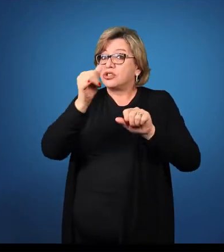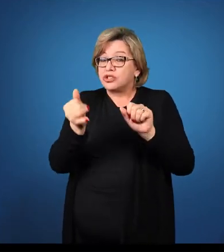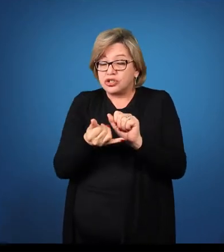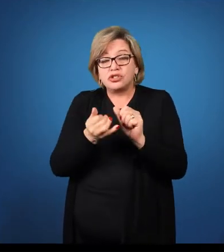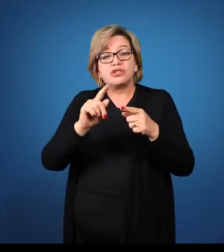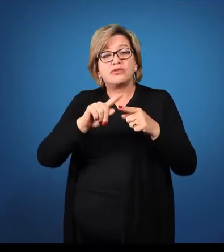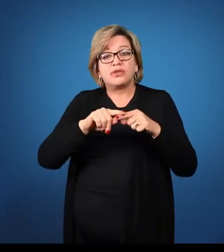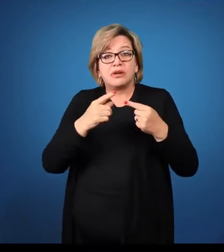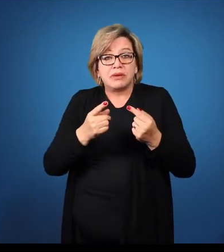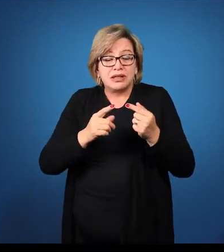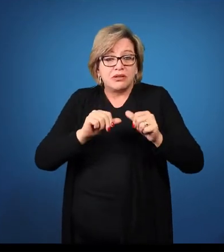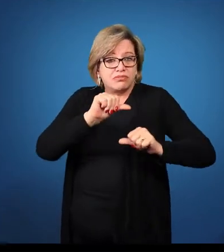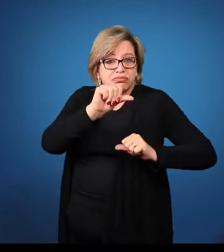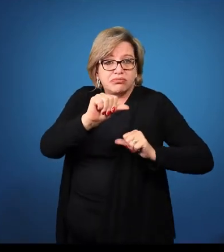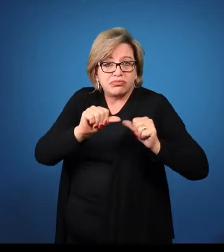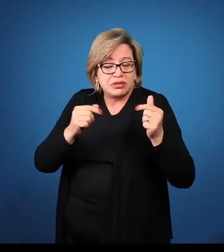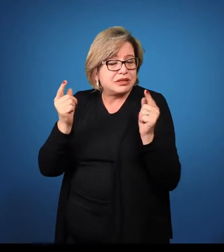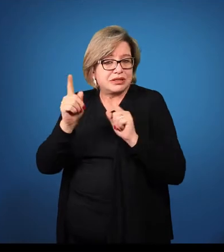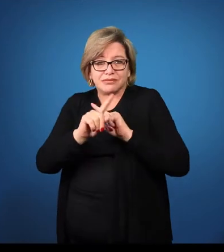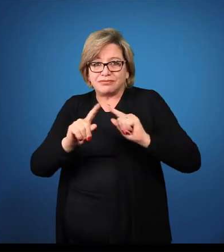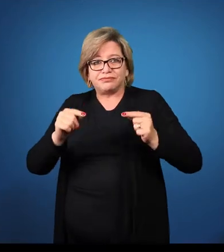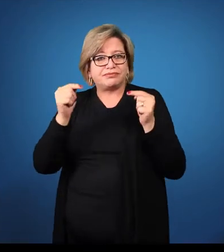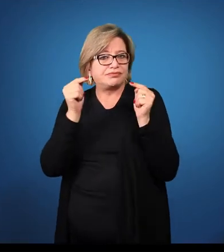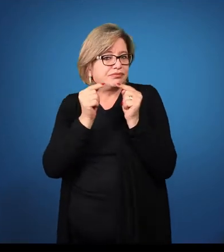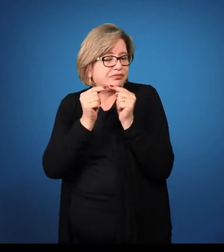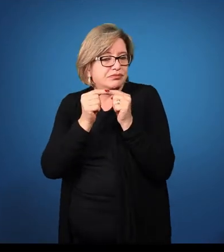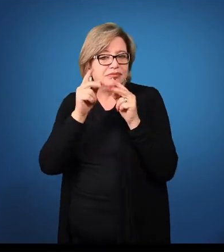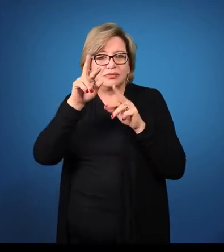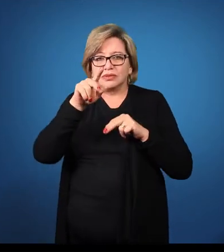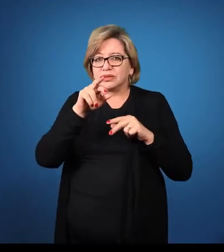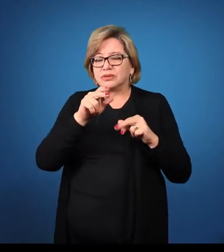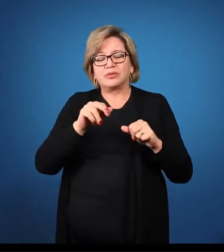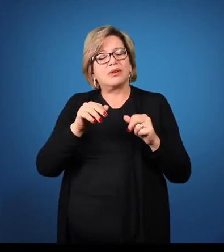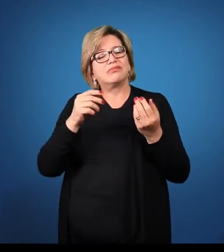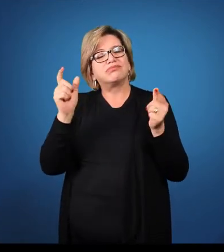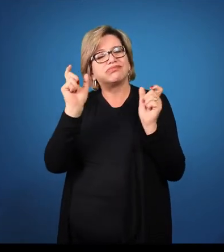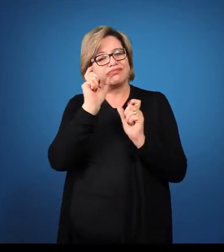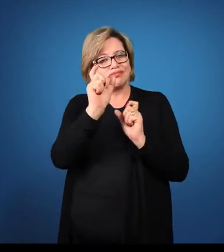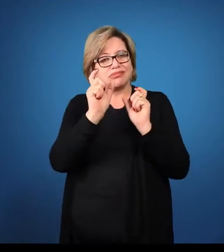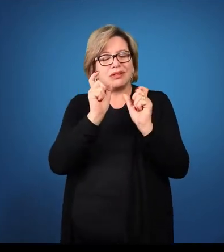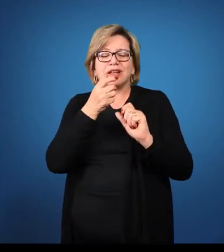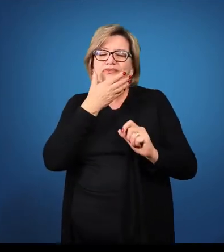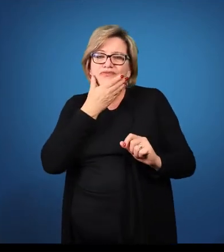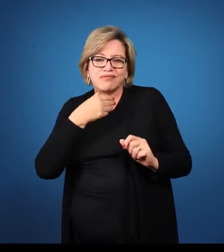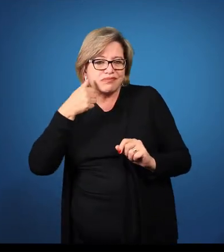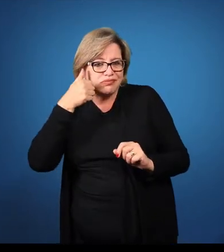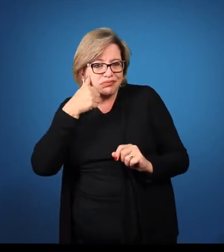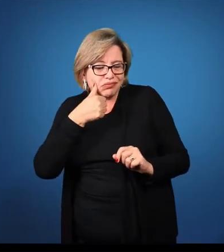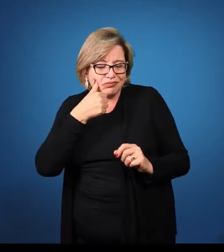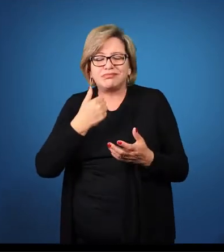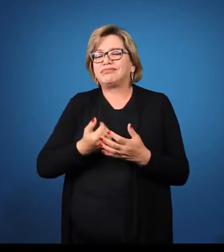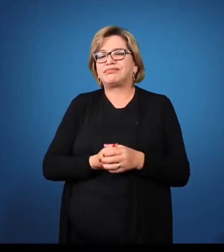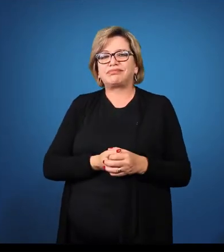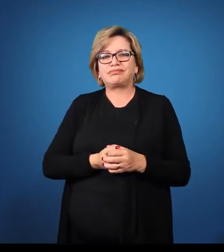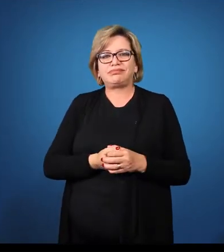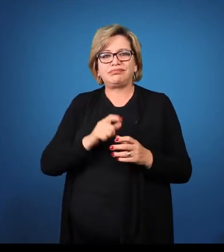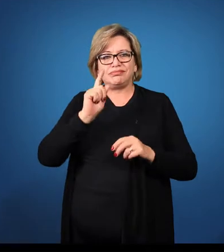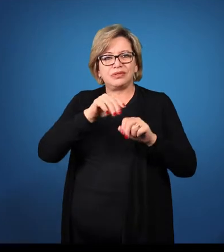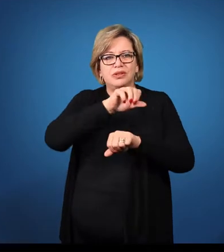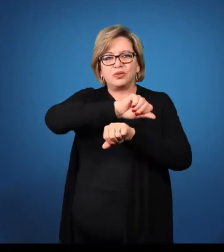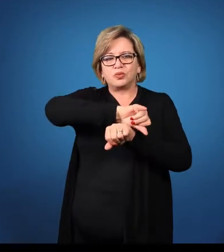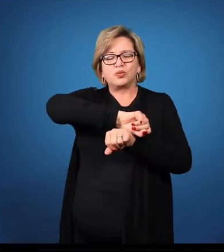só que ao invés de variar, ele vai concordar da mesma maneira com o substantivo a que ele se refere. E esses